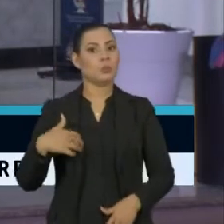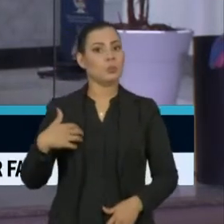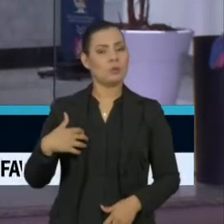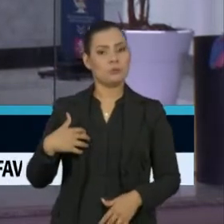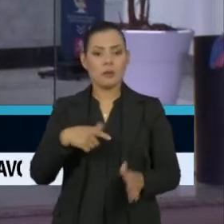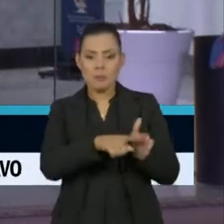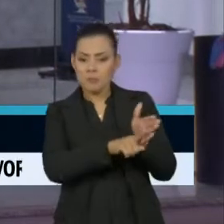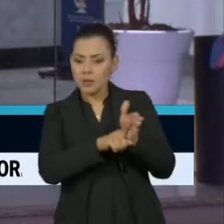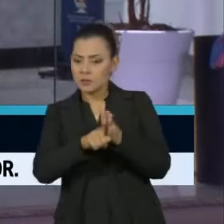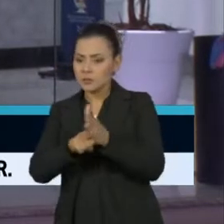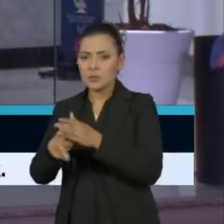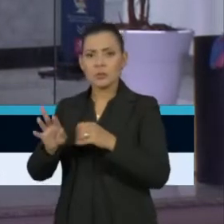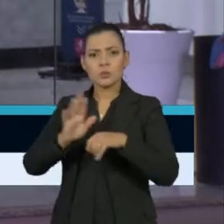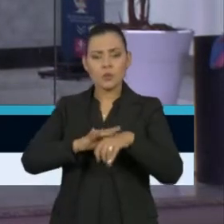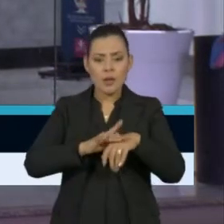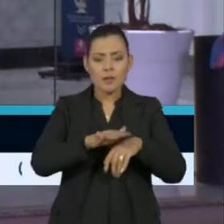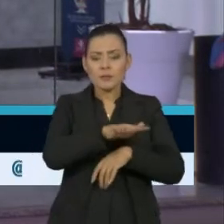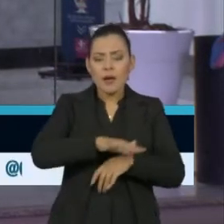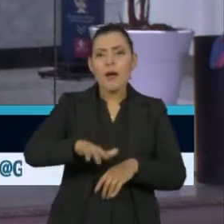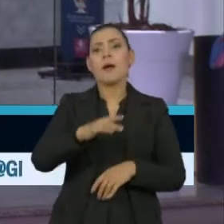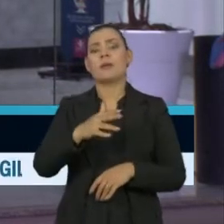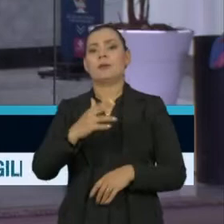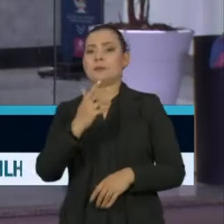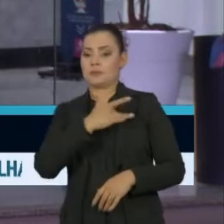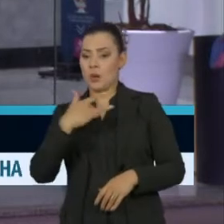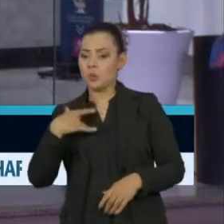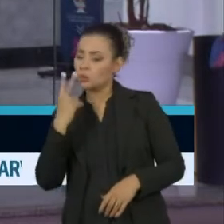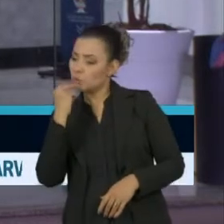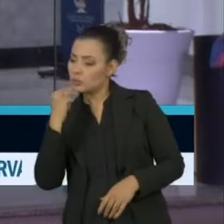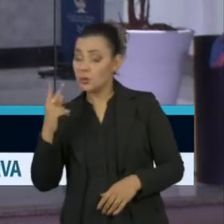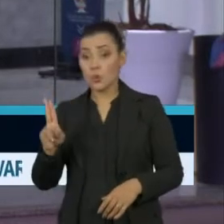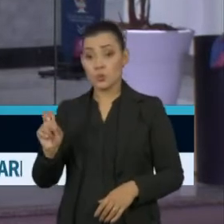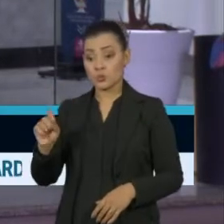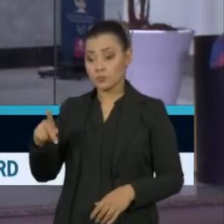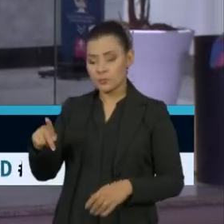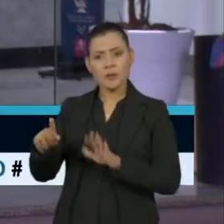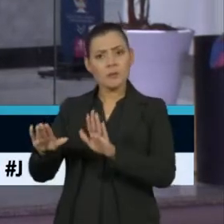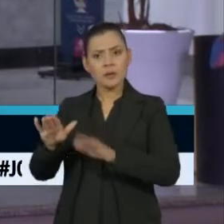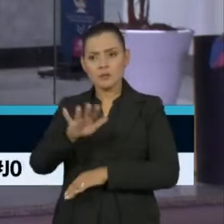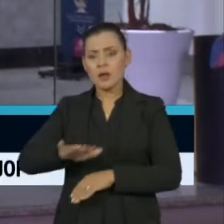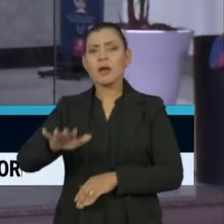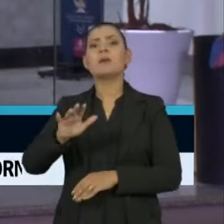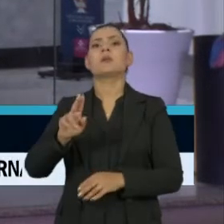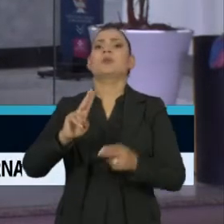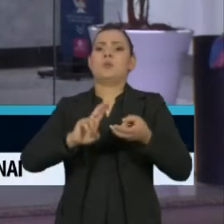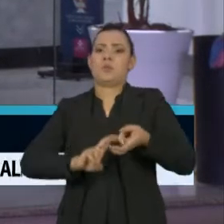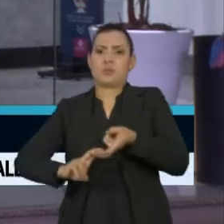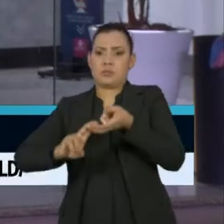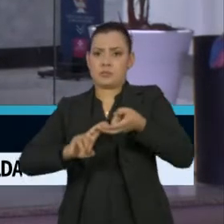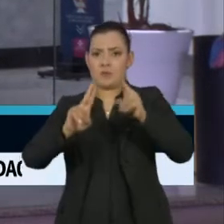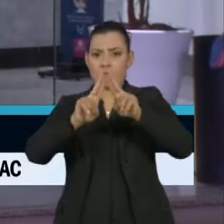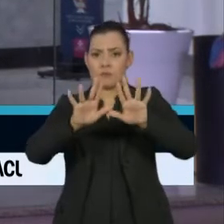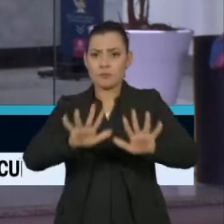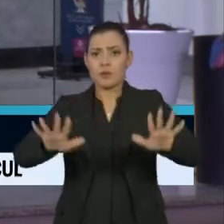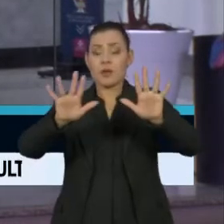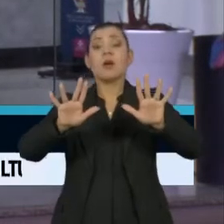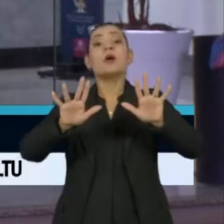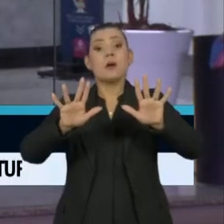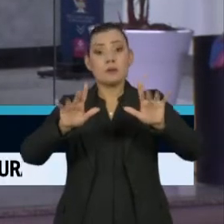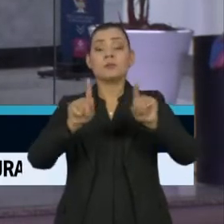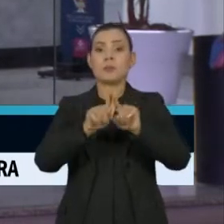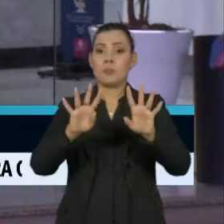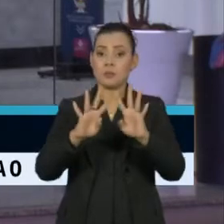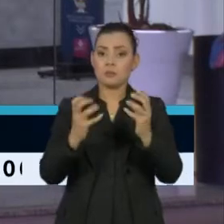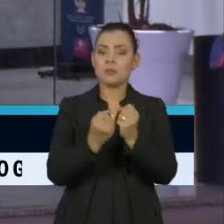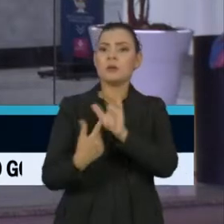Epidemiológicas em Nutrição e Saúde da USP, a Organização Mundial da Saúde, o Unicef e a ONU consideram o Guia